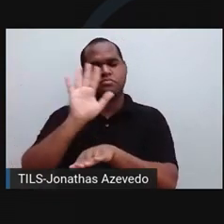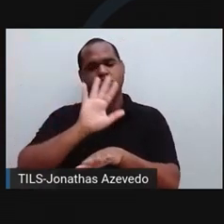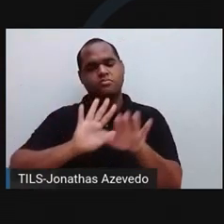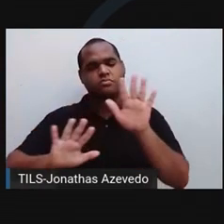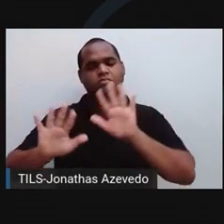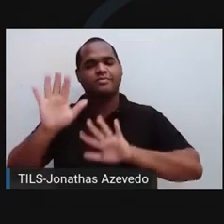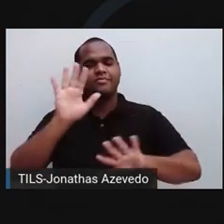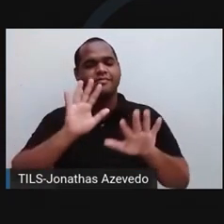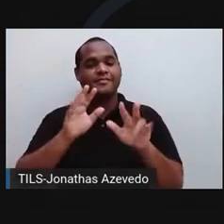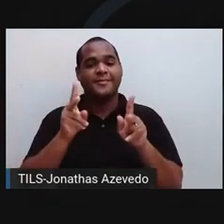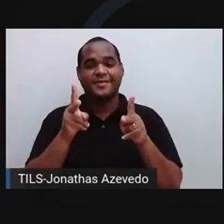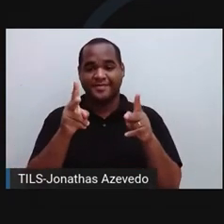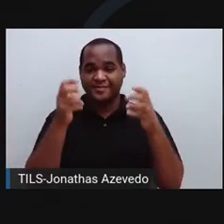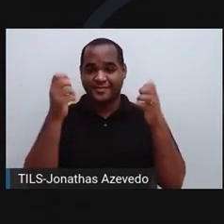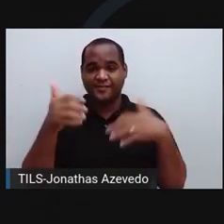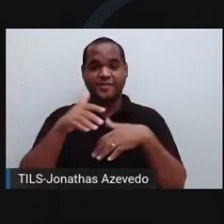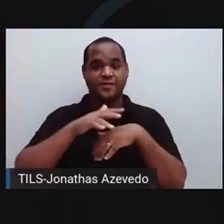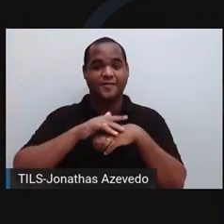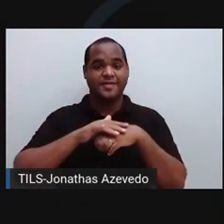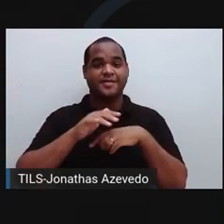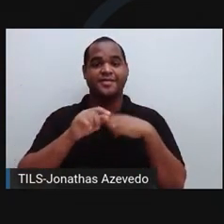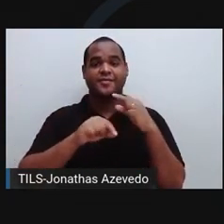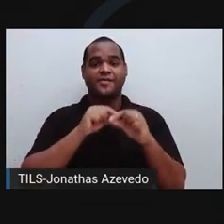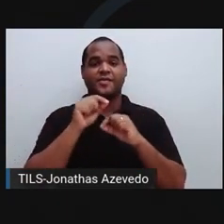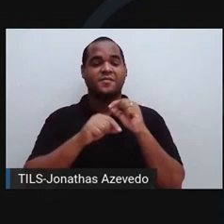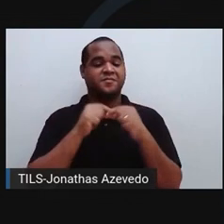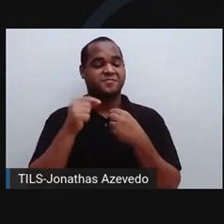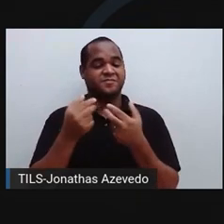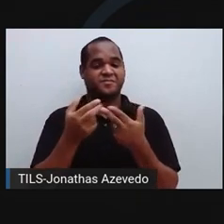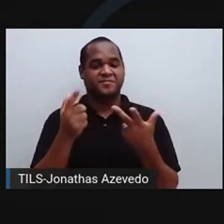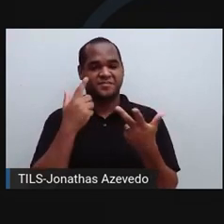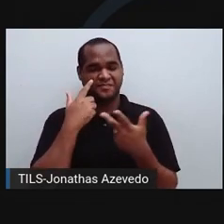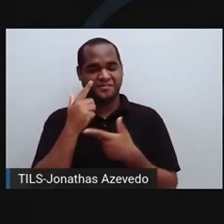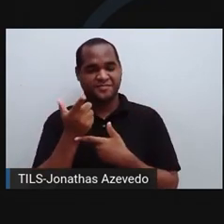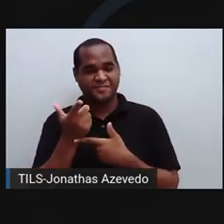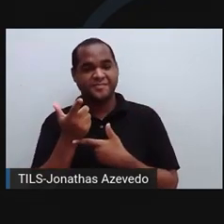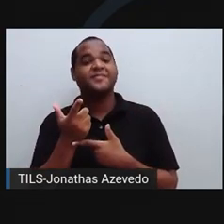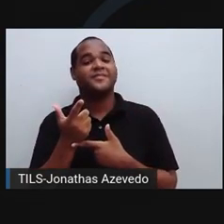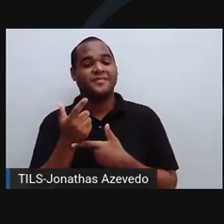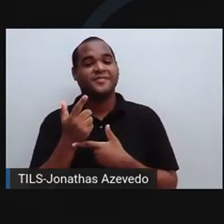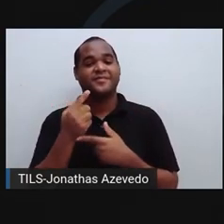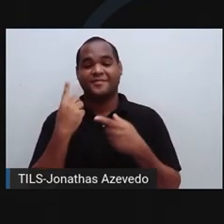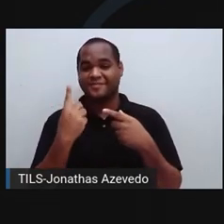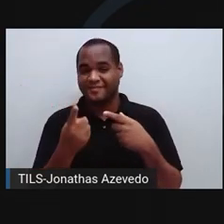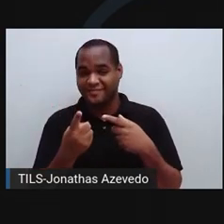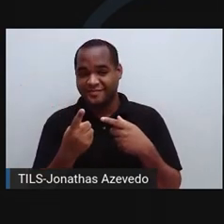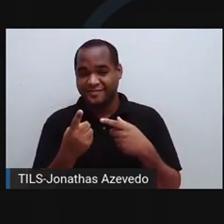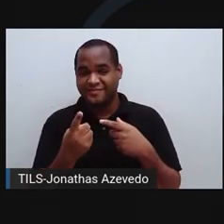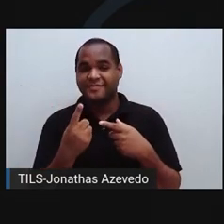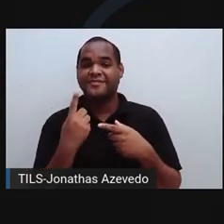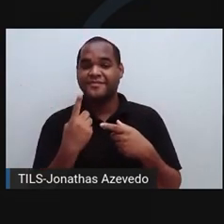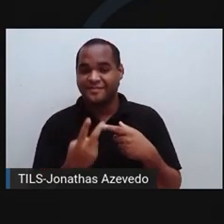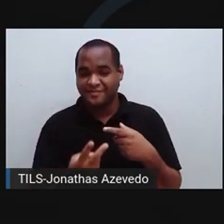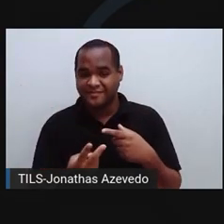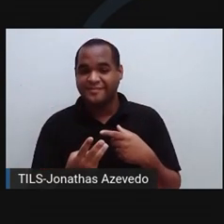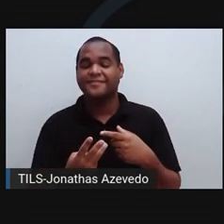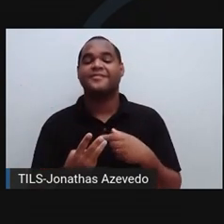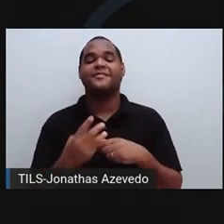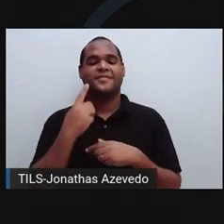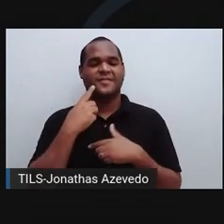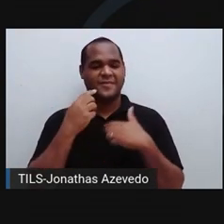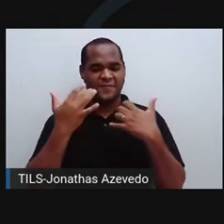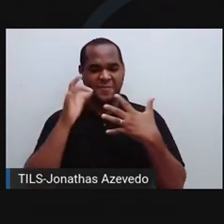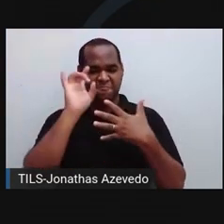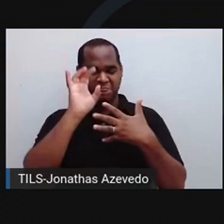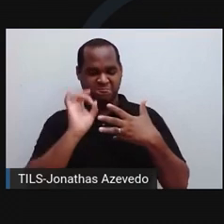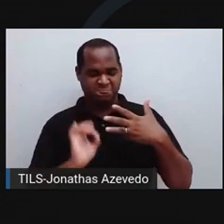com mais algumas doenças causadas por protozoários. Temos amebíase, giardíase e tricomoníase. Vamos falar de cada uma